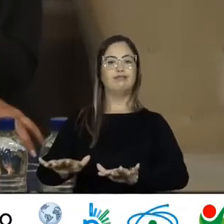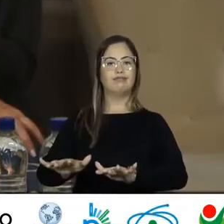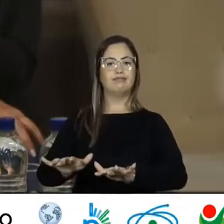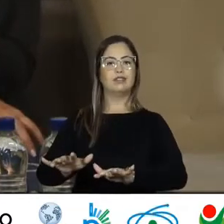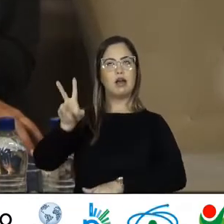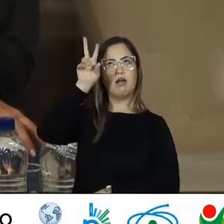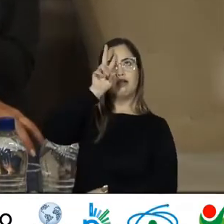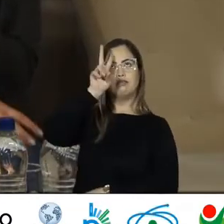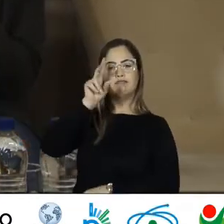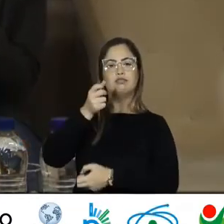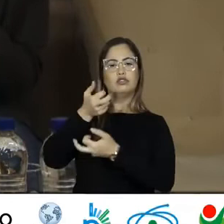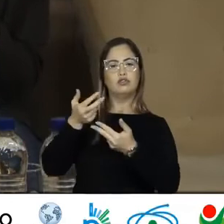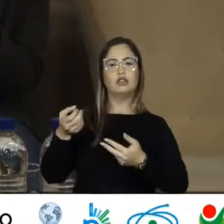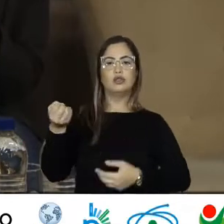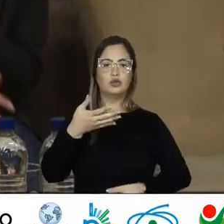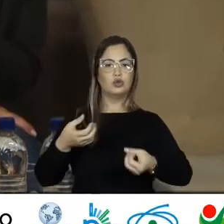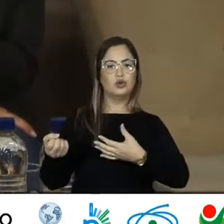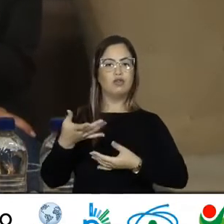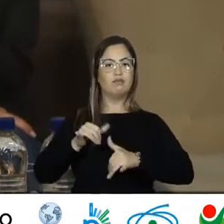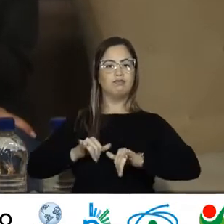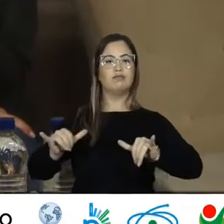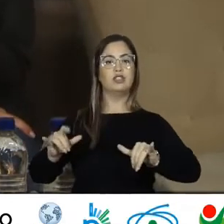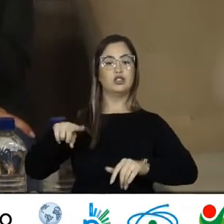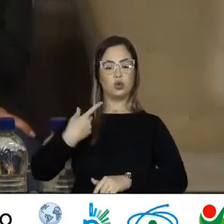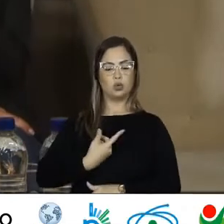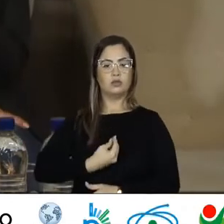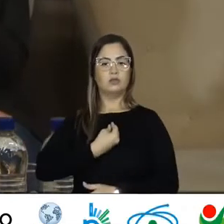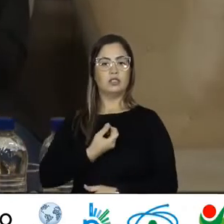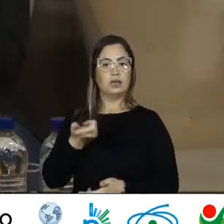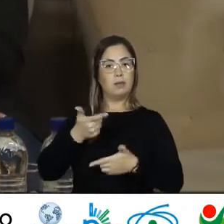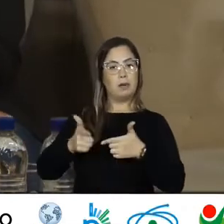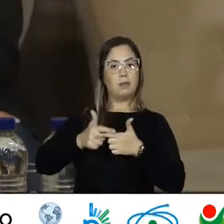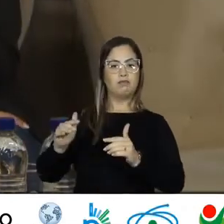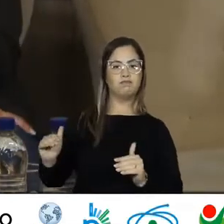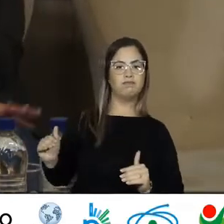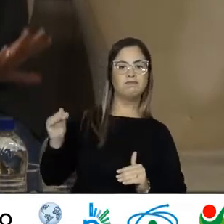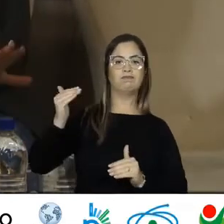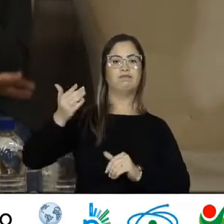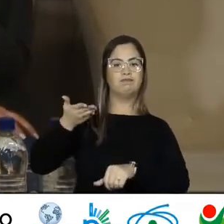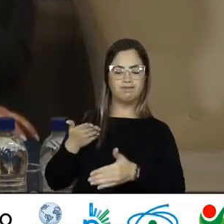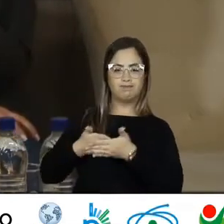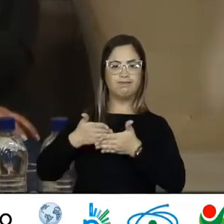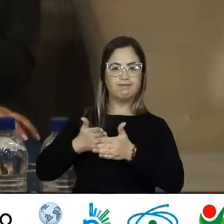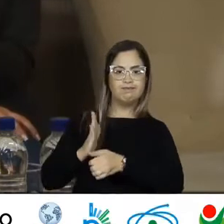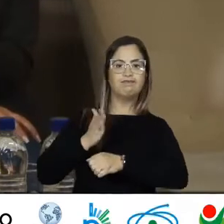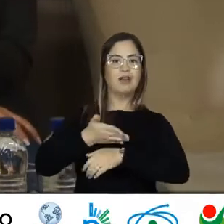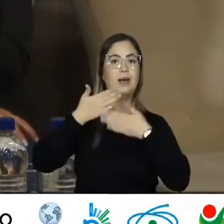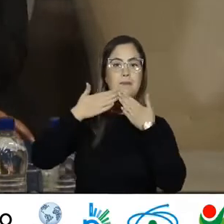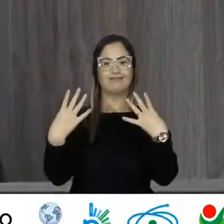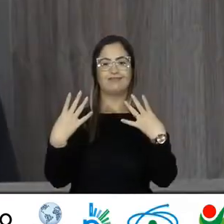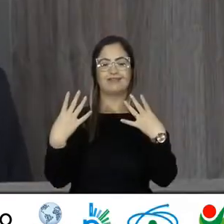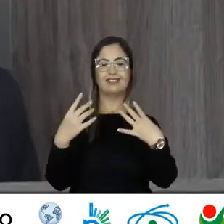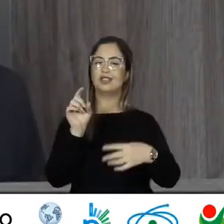pensar Que a gente Também pode Superar algumas coisas Da melhor maneira Que for Para todos